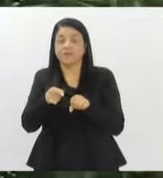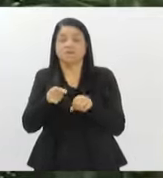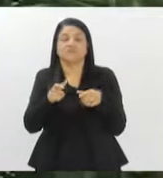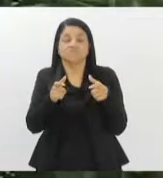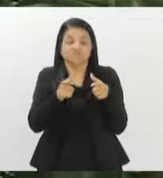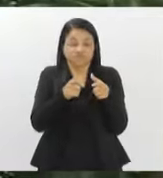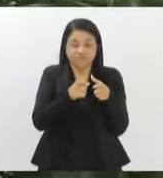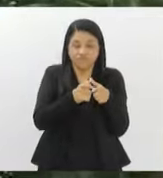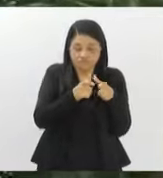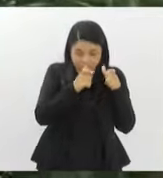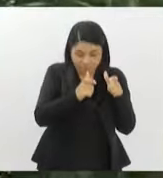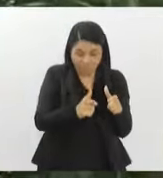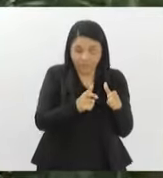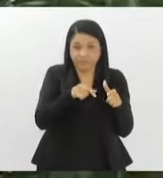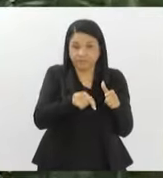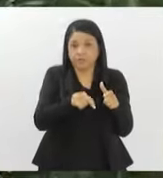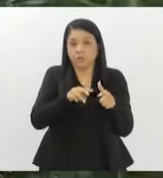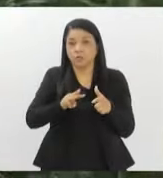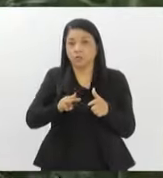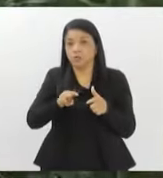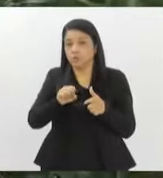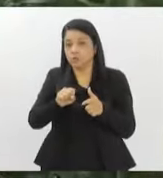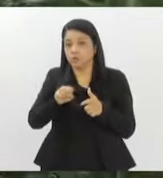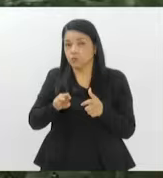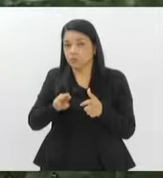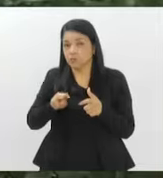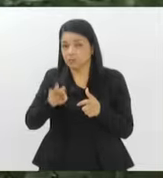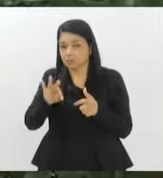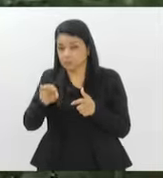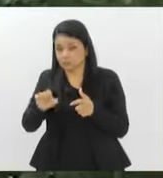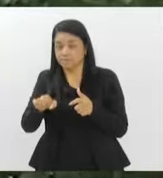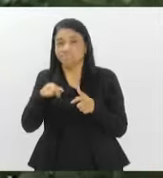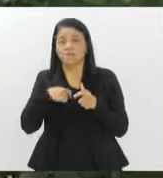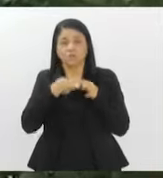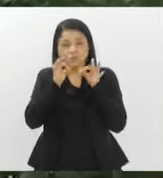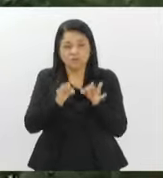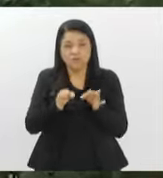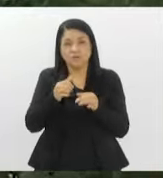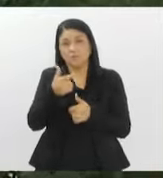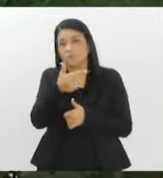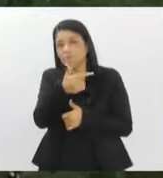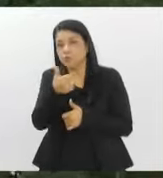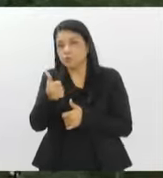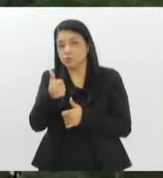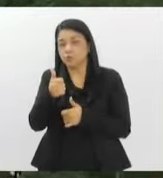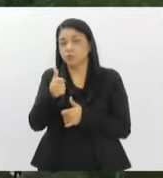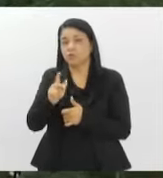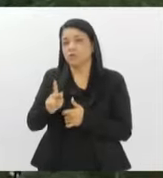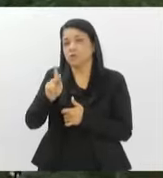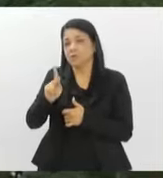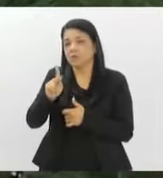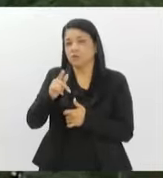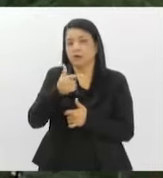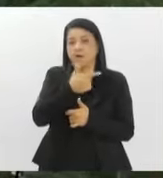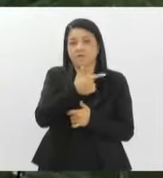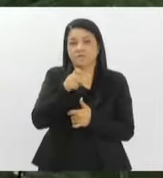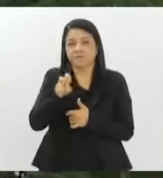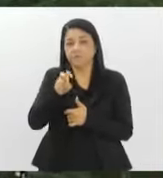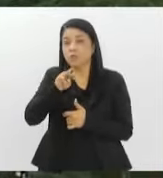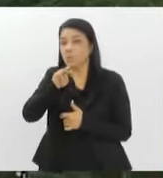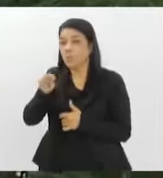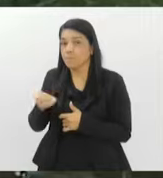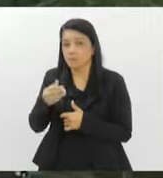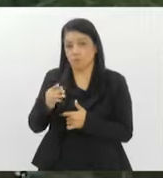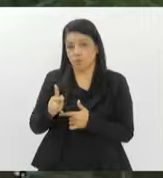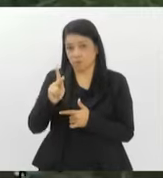eu consigo produzir aqui, dando tudo certo, tudo correndo bem, em torno de 21 mil quilos a 25 mil quilos de tomate por ano.